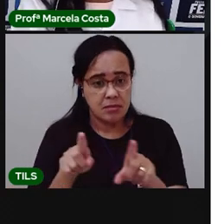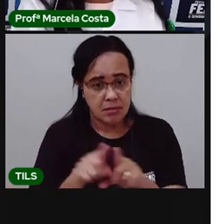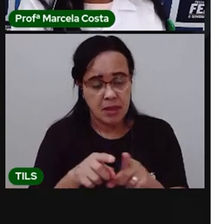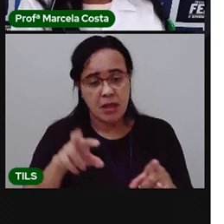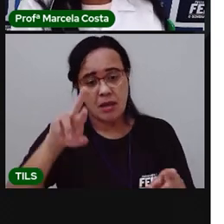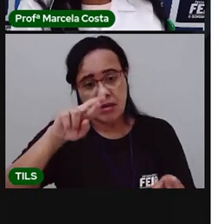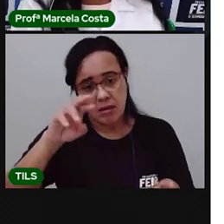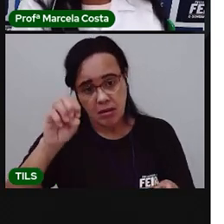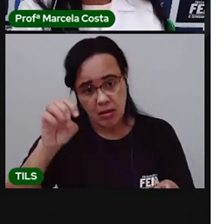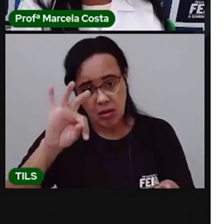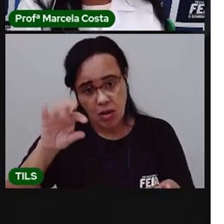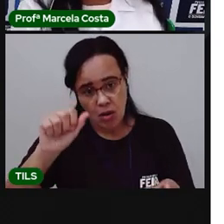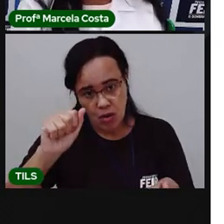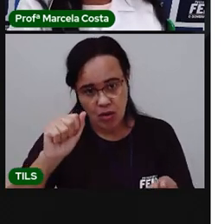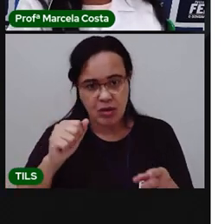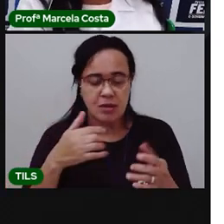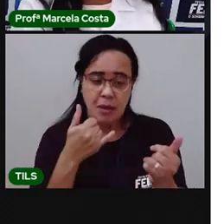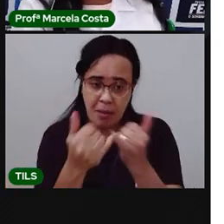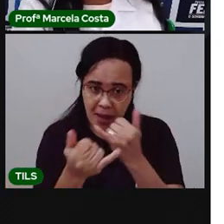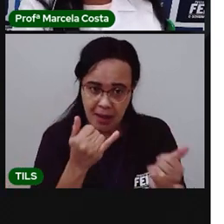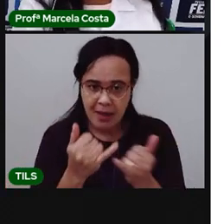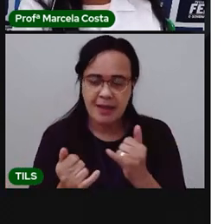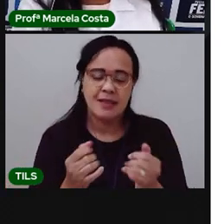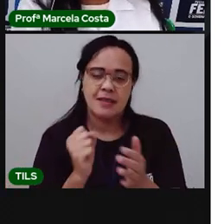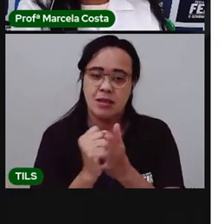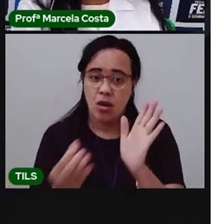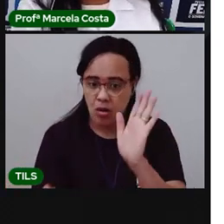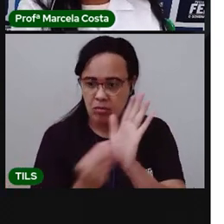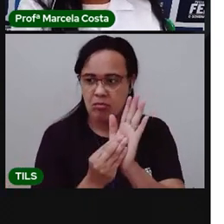Marca aí na sua atividade para você não esquecer.